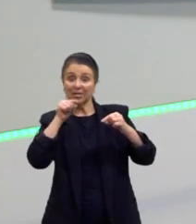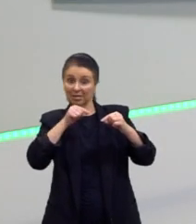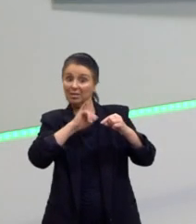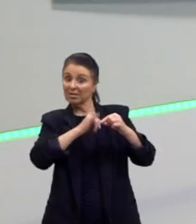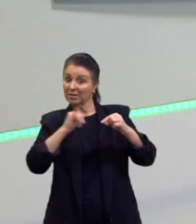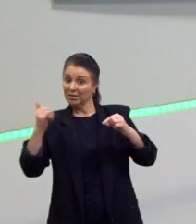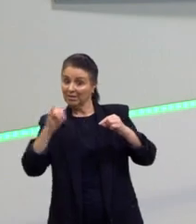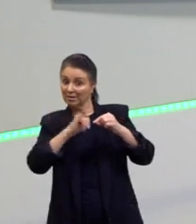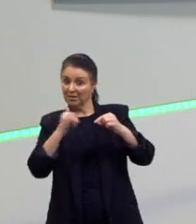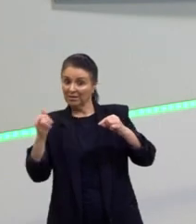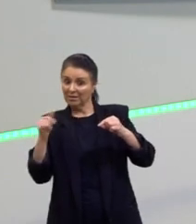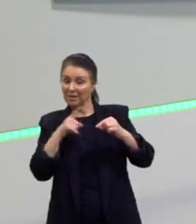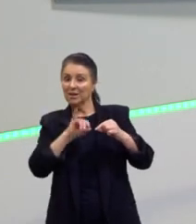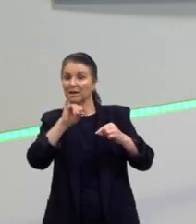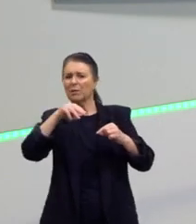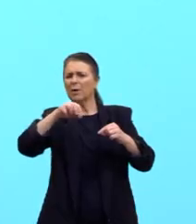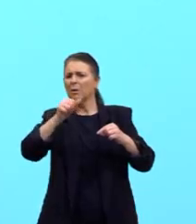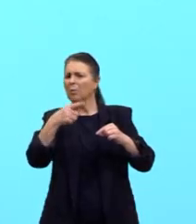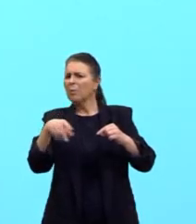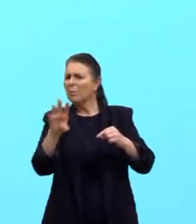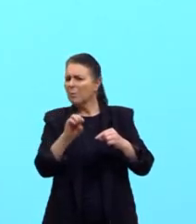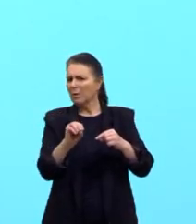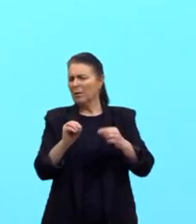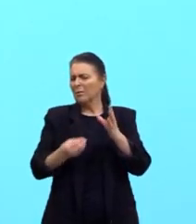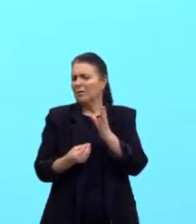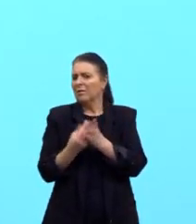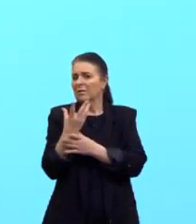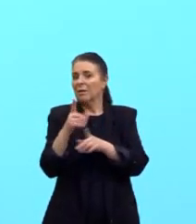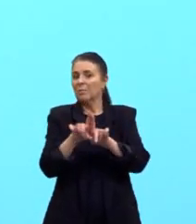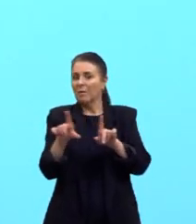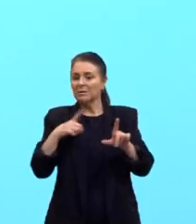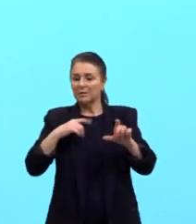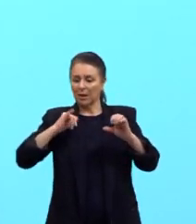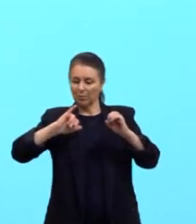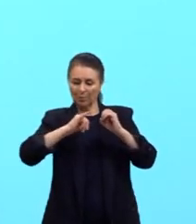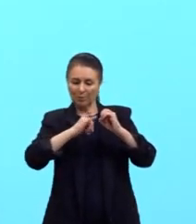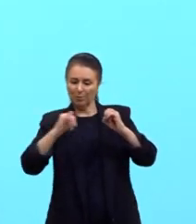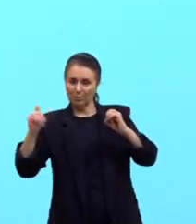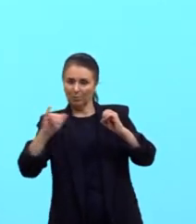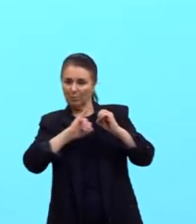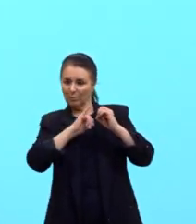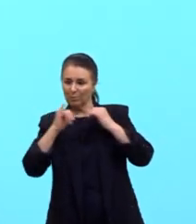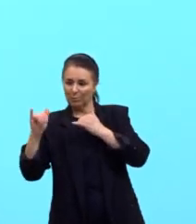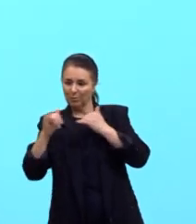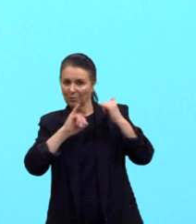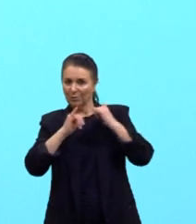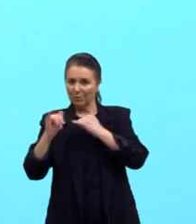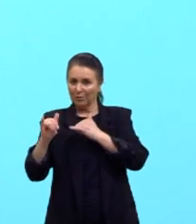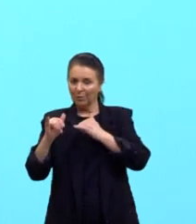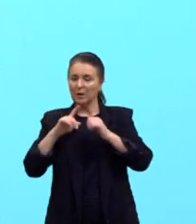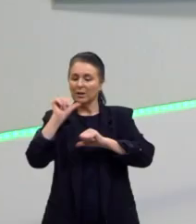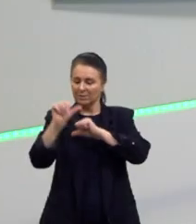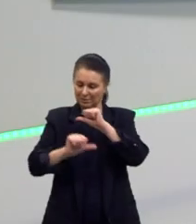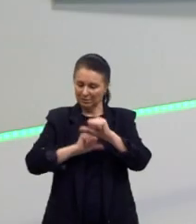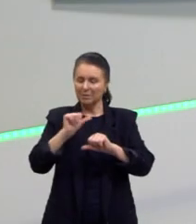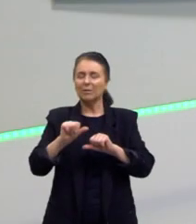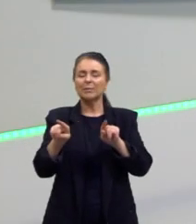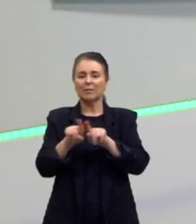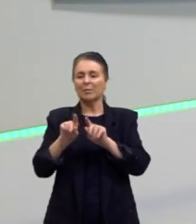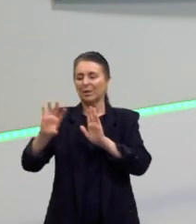certo? Ele não é um ímã originalmente, mas a partir de que passou uma corrente por aqui ele vai se transformar em um ímã.